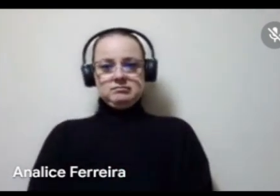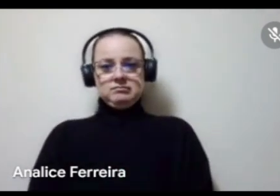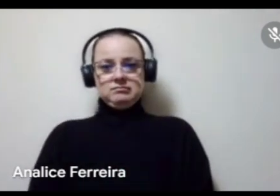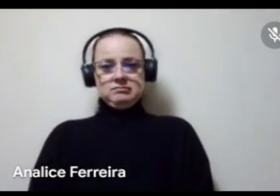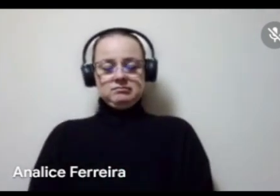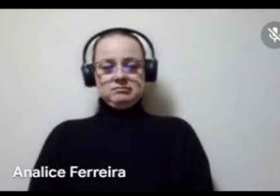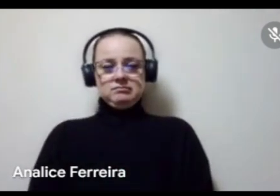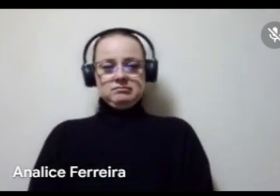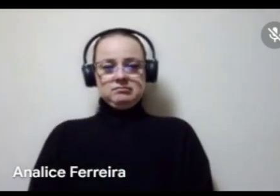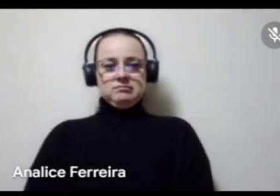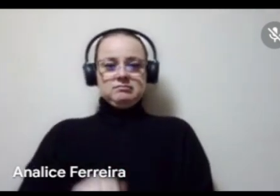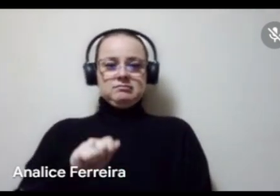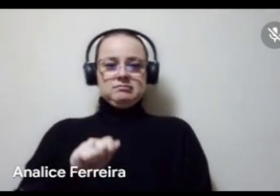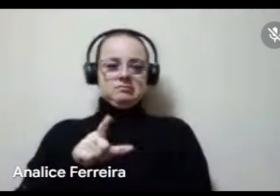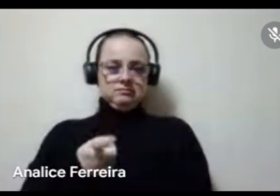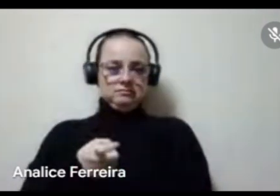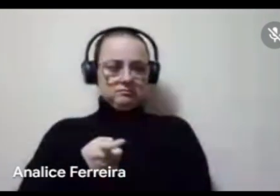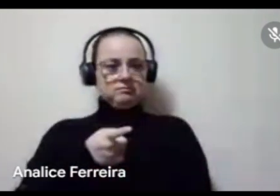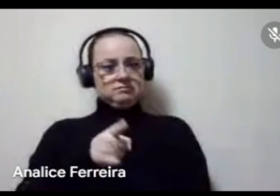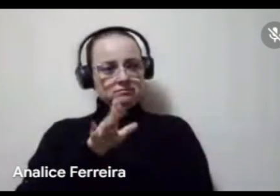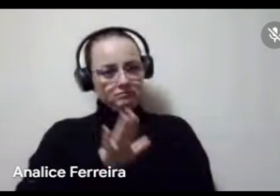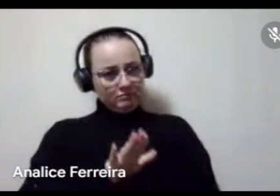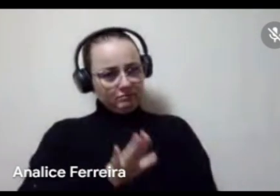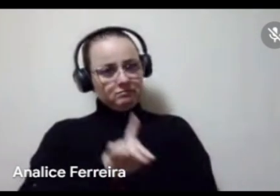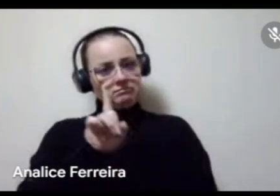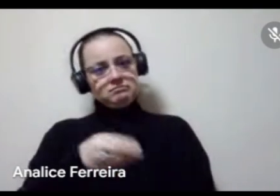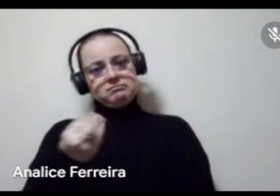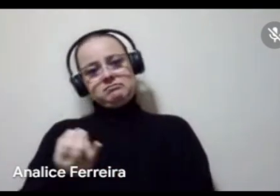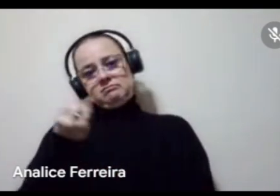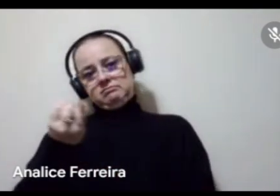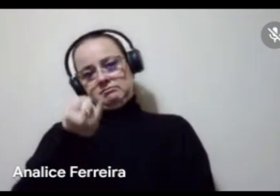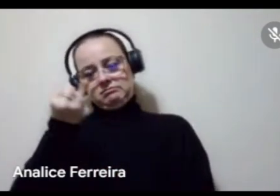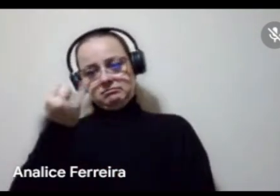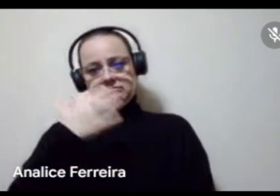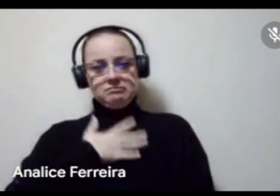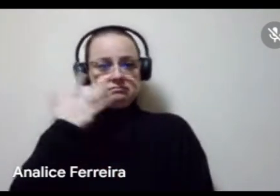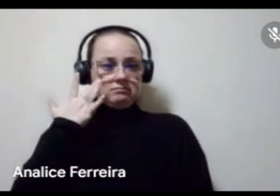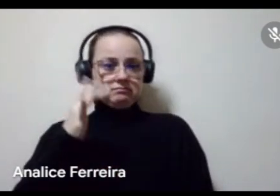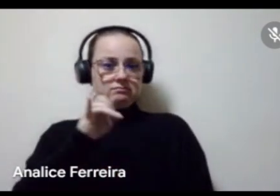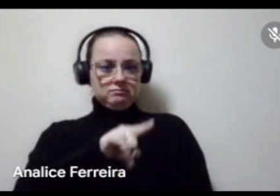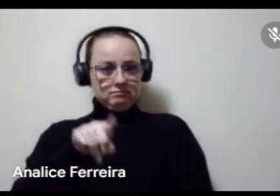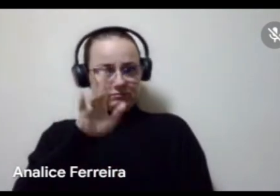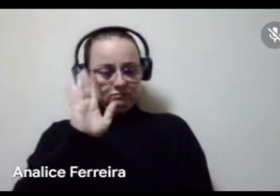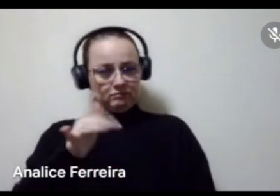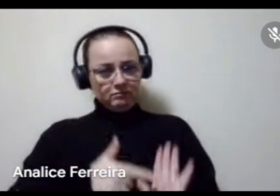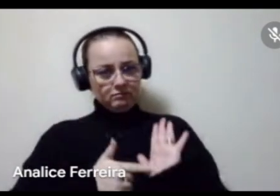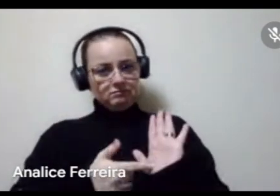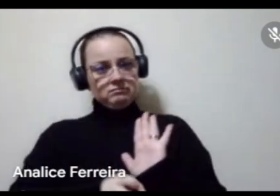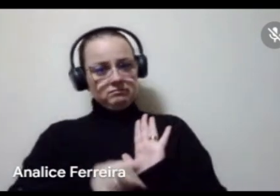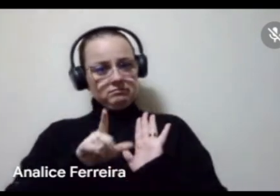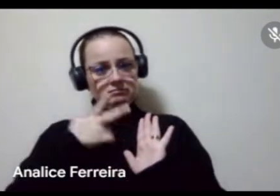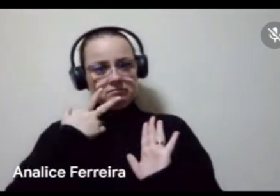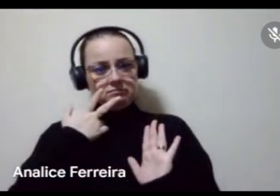Alex, eu acho que a sua contribuição é válida, eu não sei se você assistiu a apresentação que a gente fez no início, se